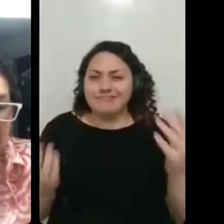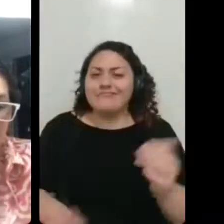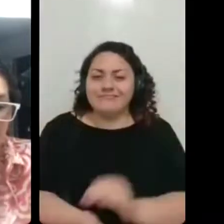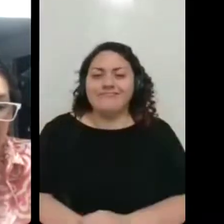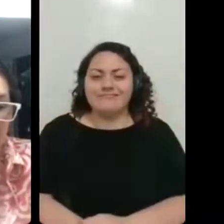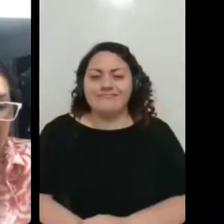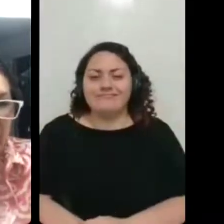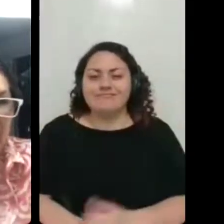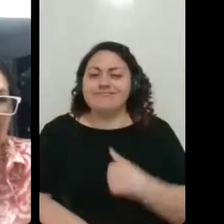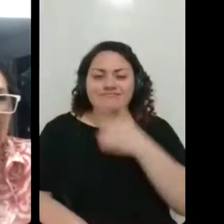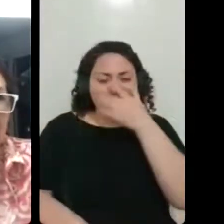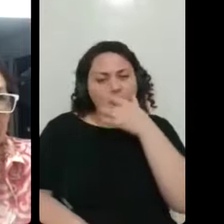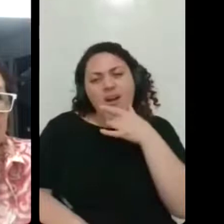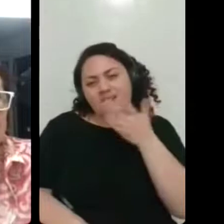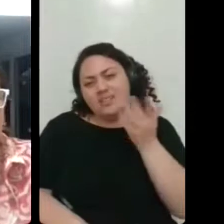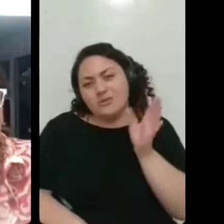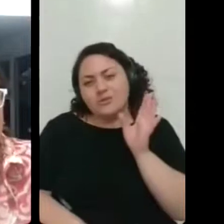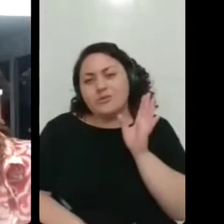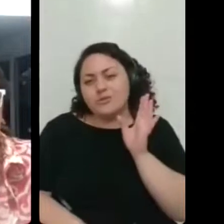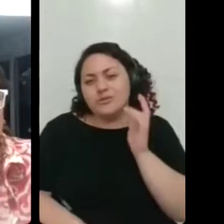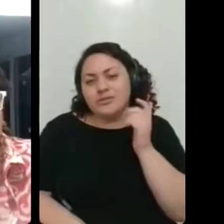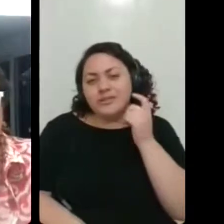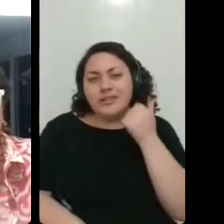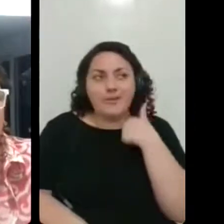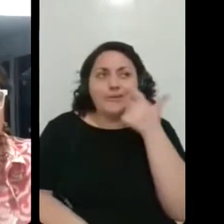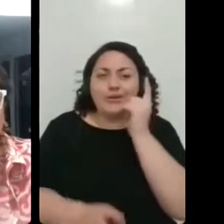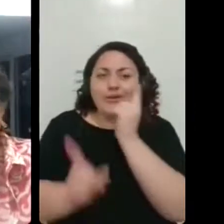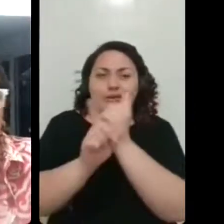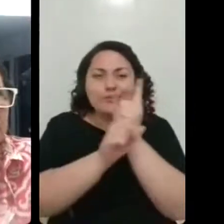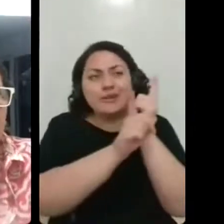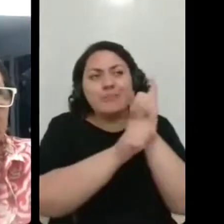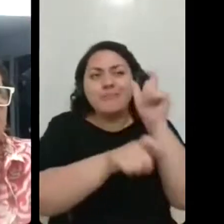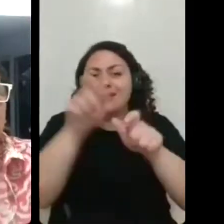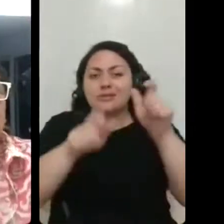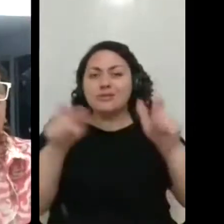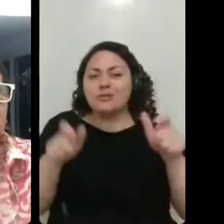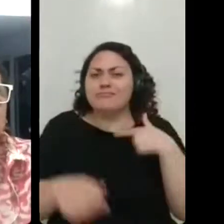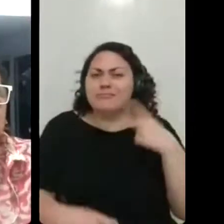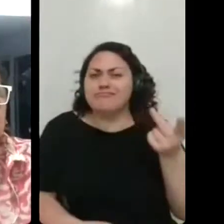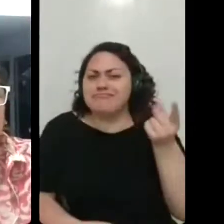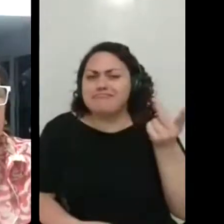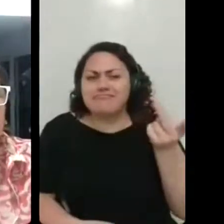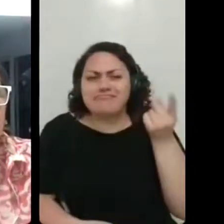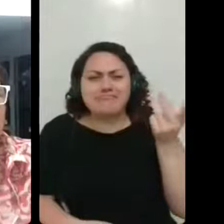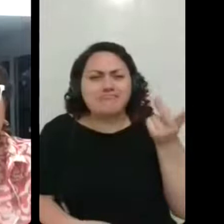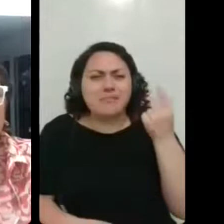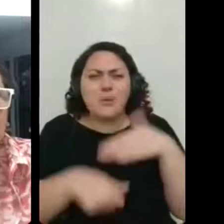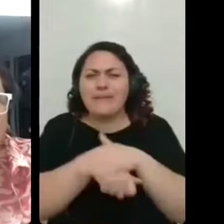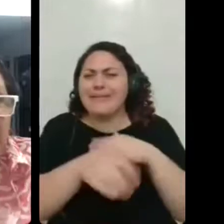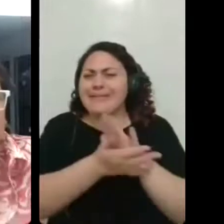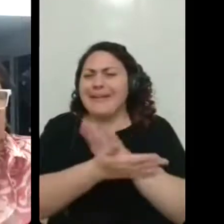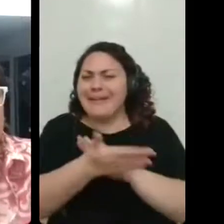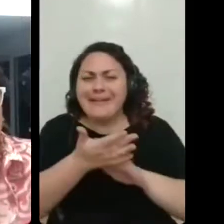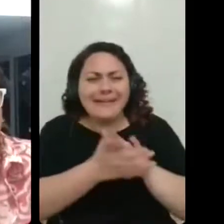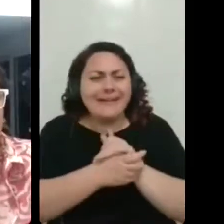por aí, assim, ó. Eu reencontrei pessoas que eu muito tempo não falava, muito tempo não tinha